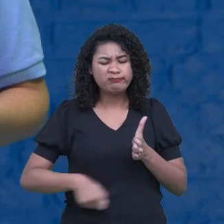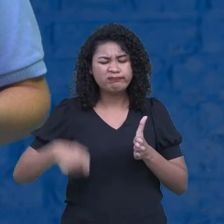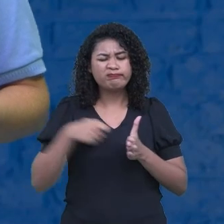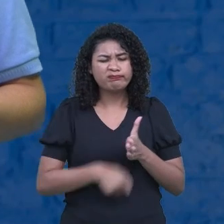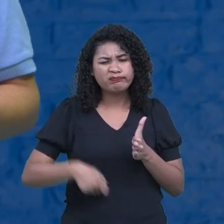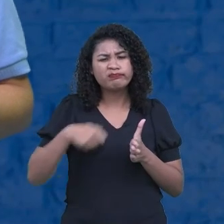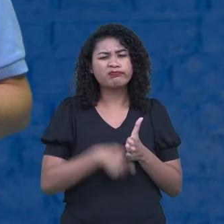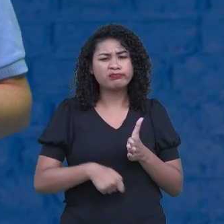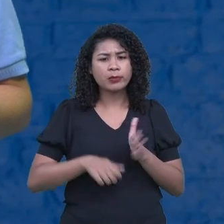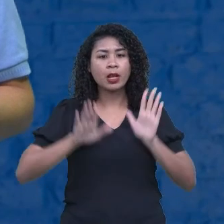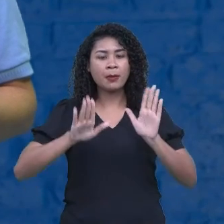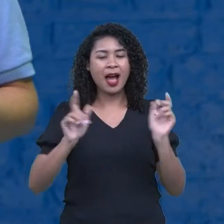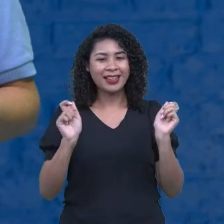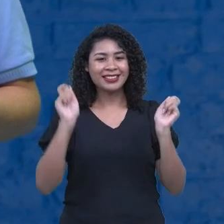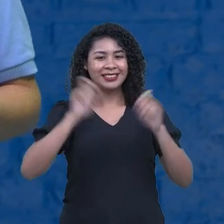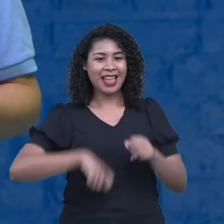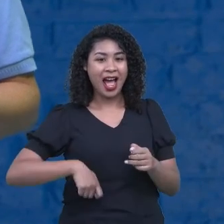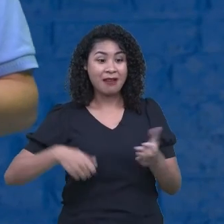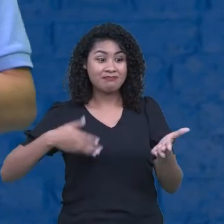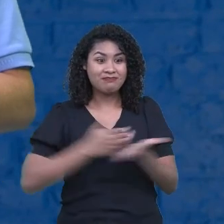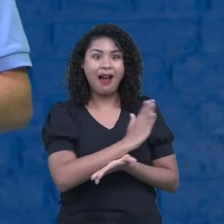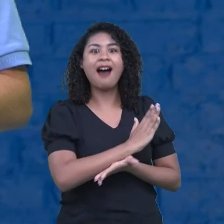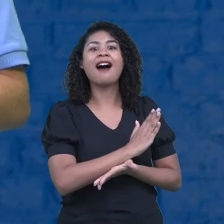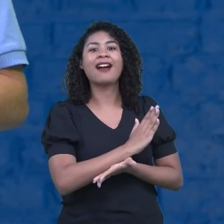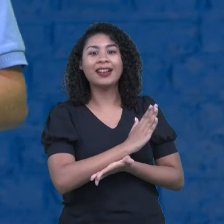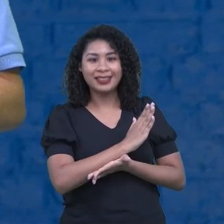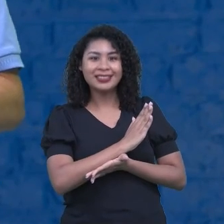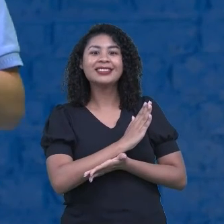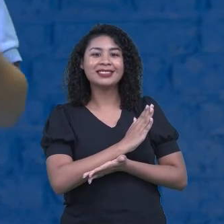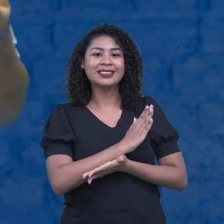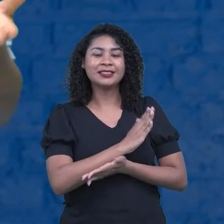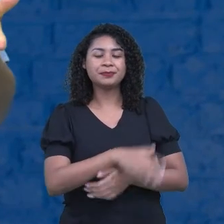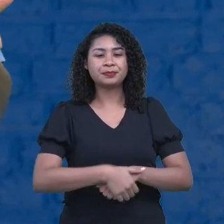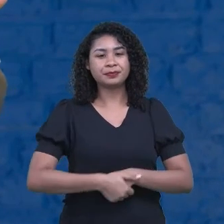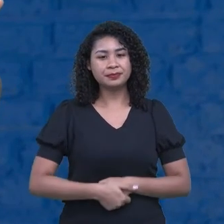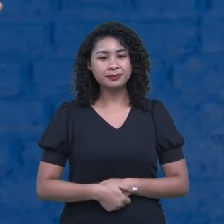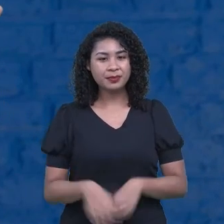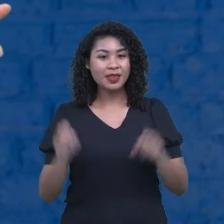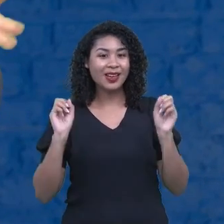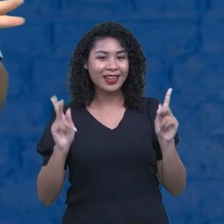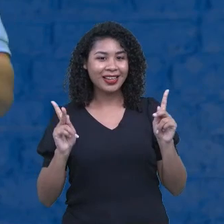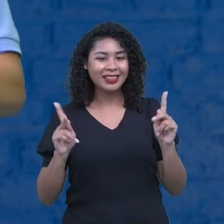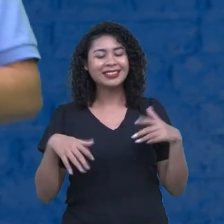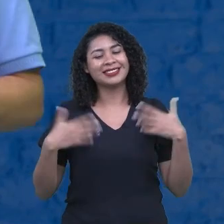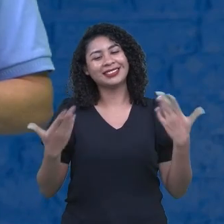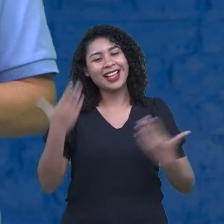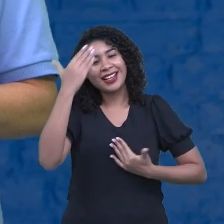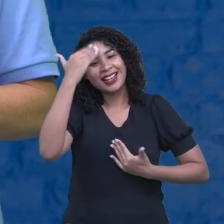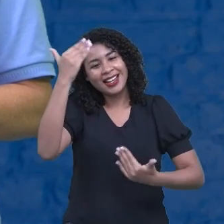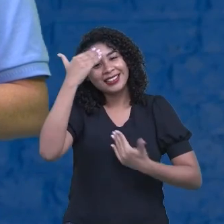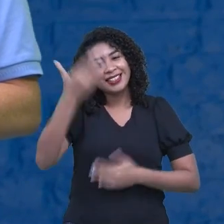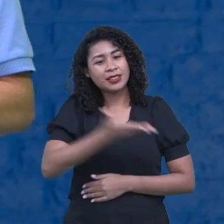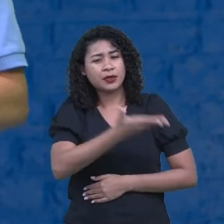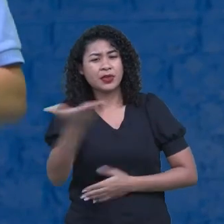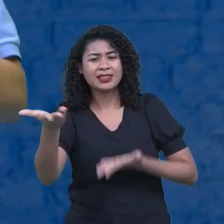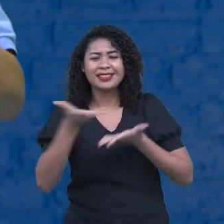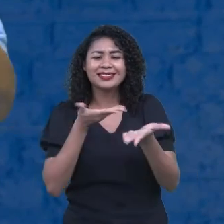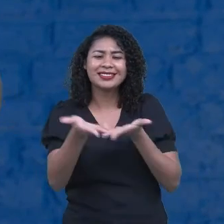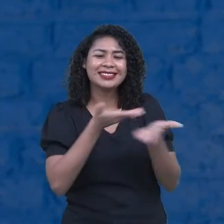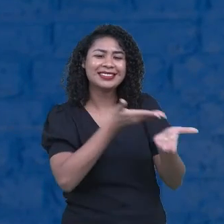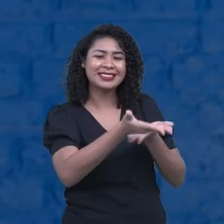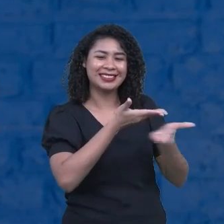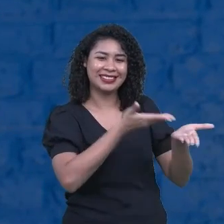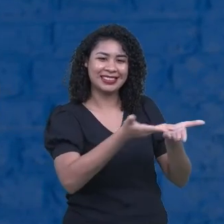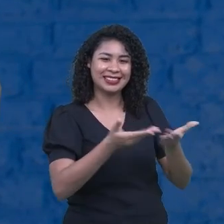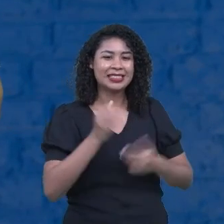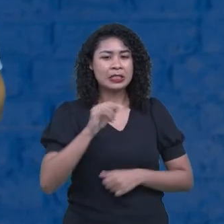pontes, a partir de pontes. Certo? Então, eu agradeço aí a participação de vocês, quem